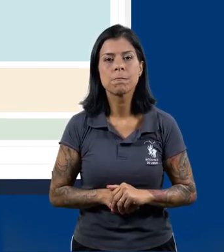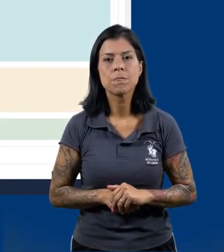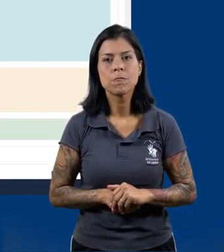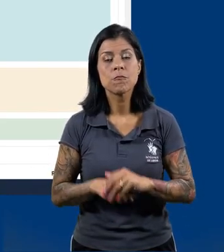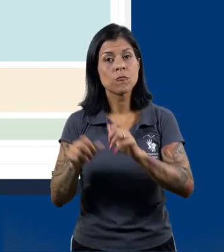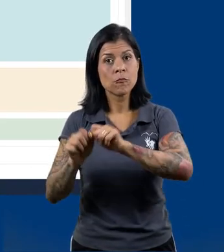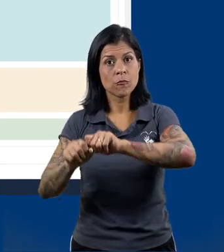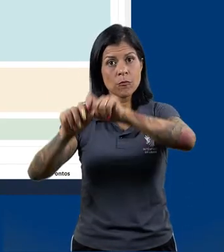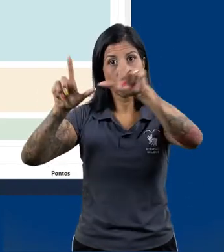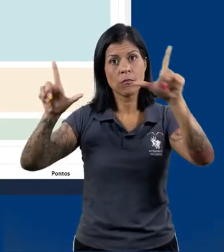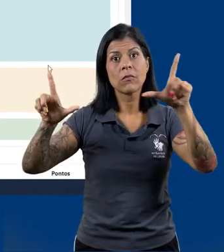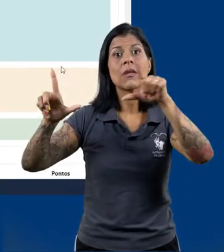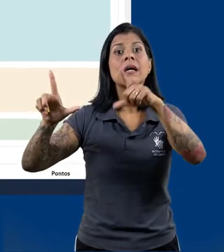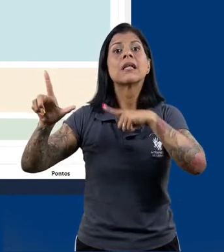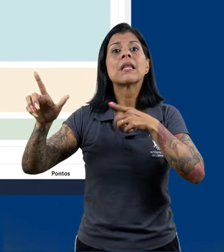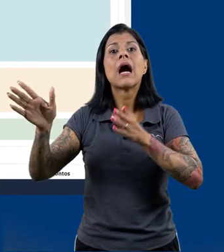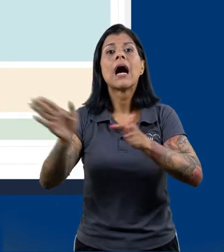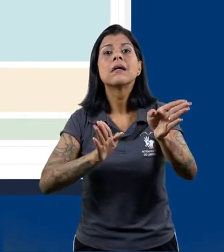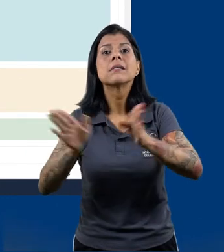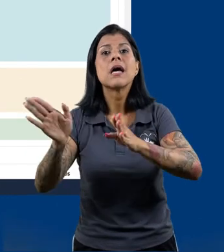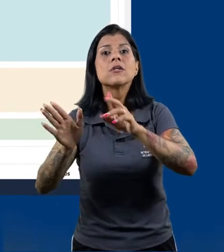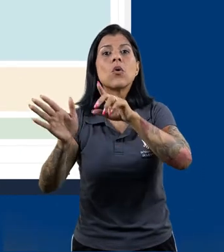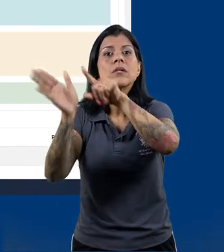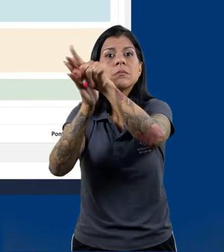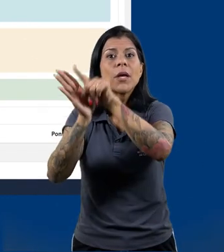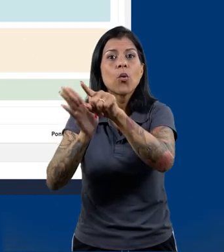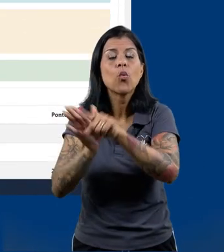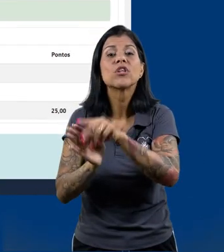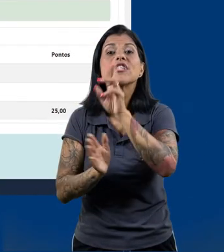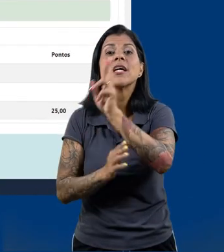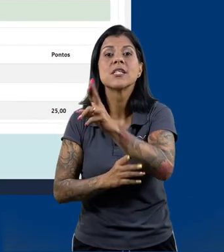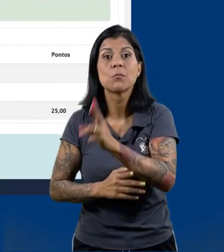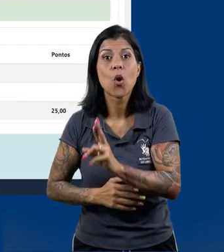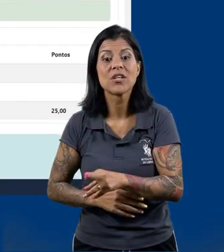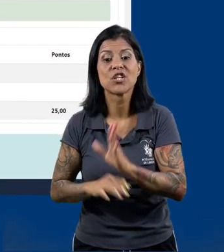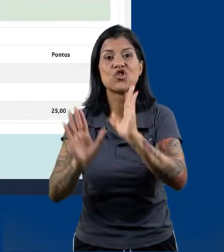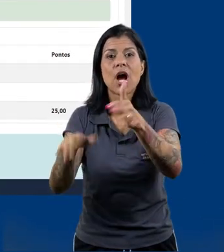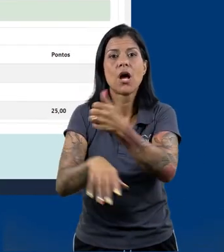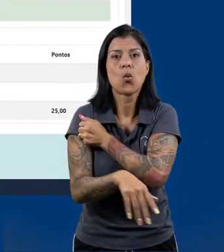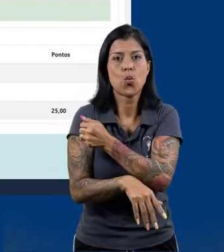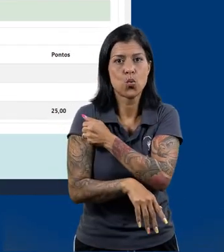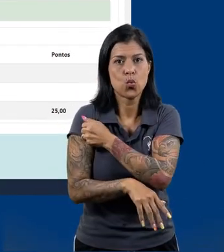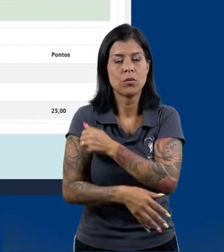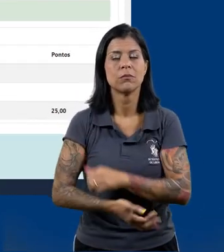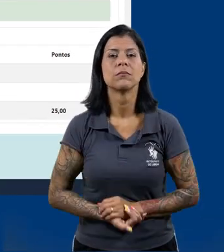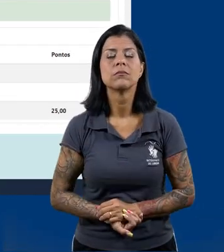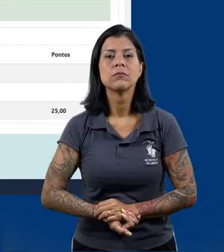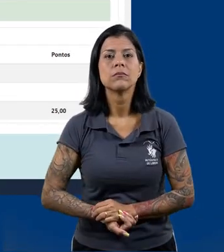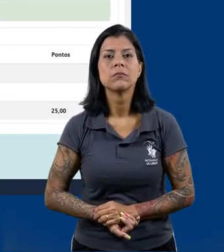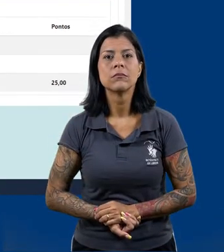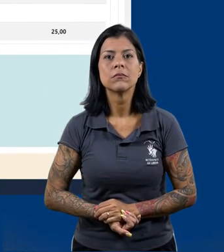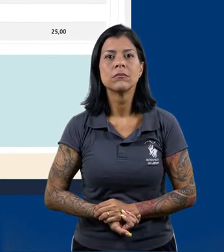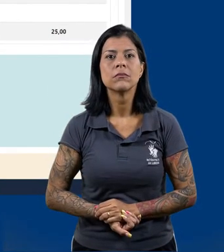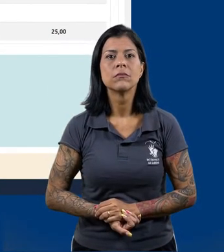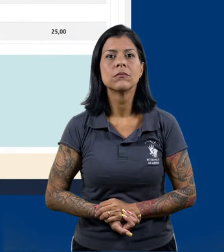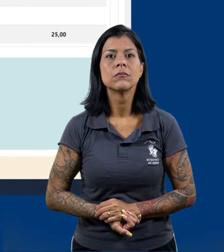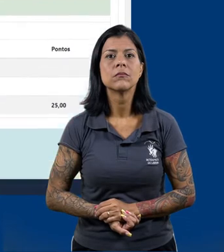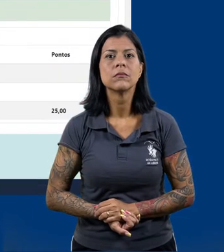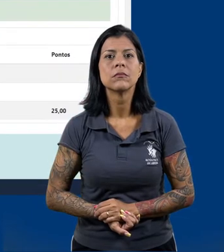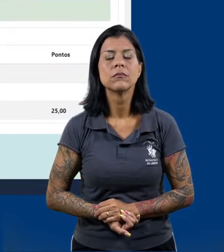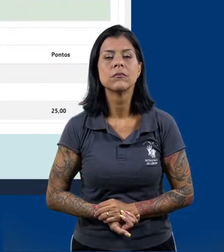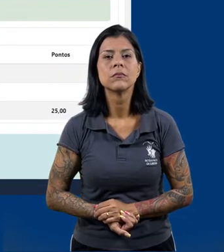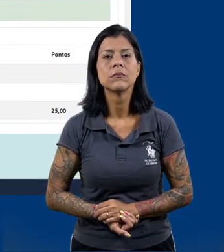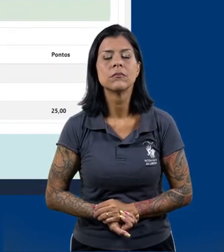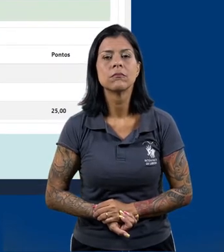nova página, onde temos acesso às questões respondidas pelo estudante, bem